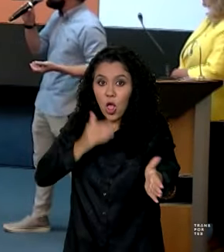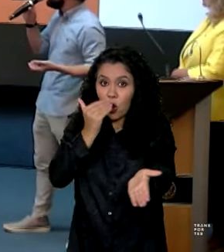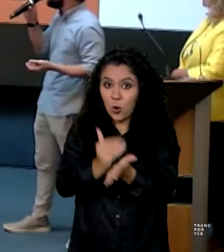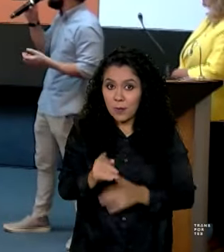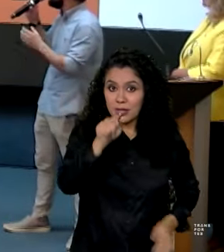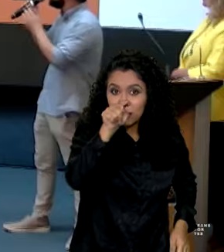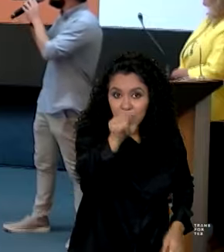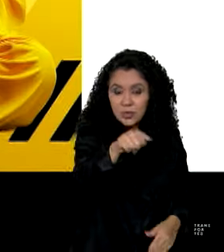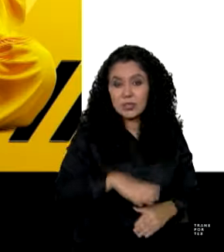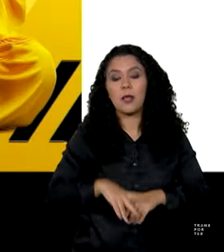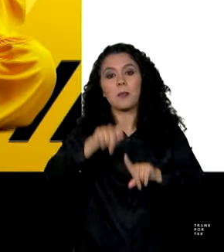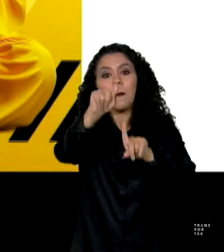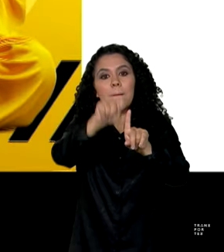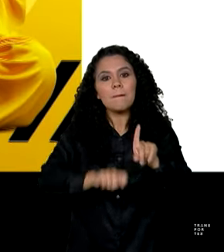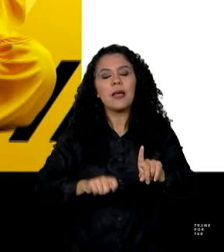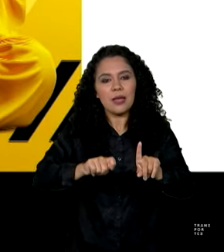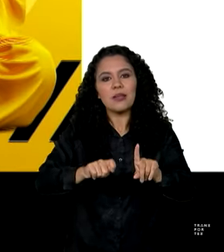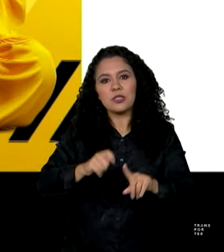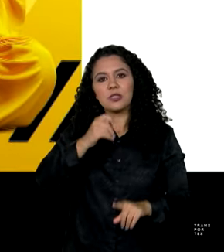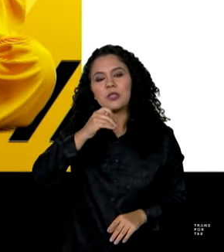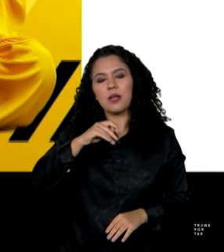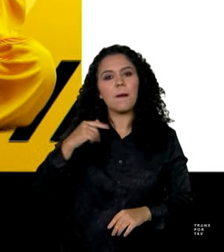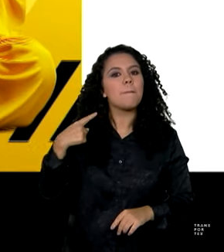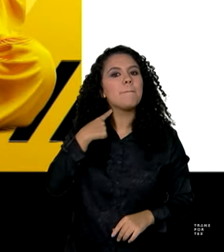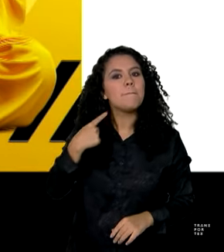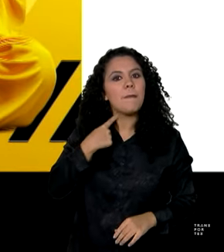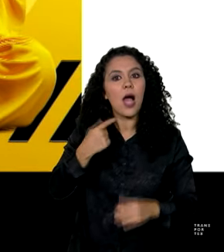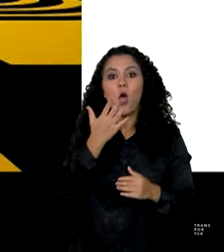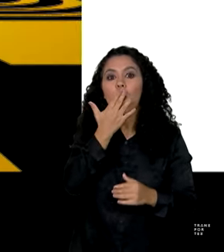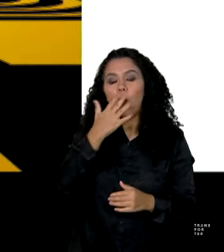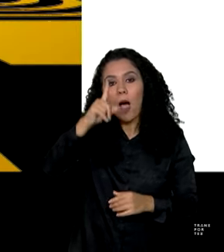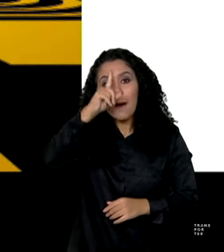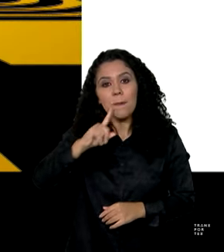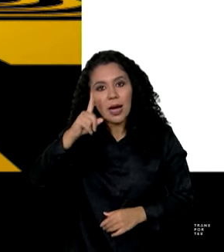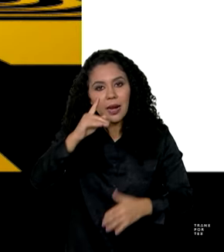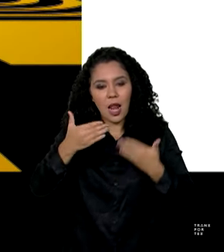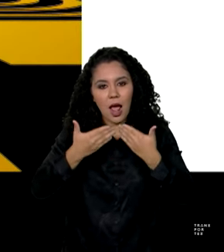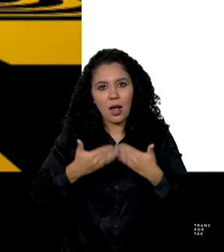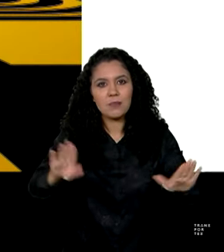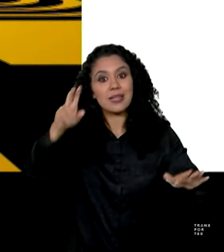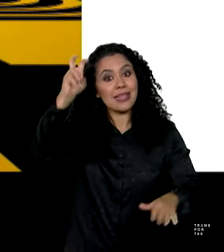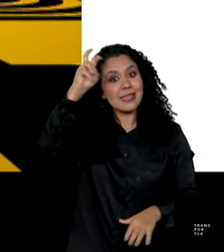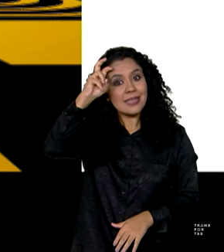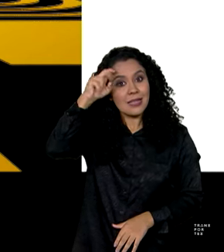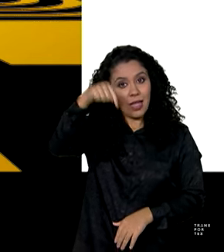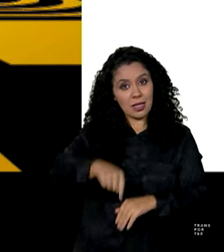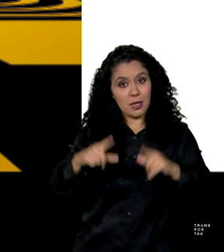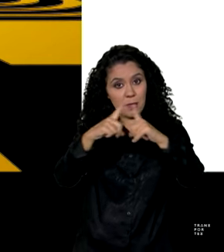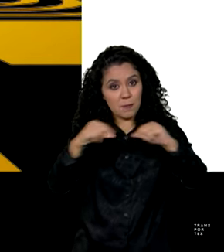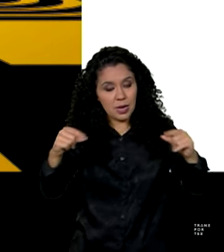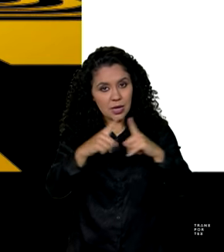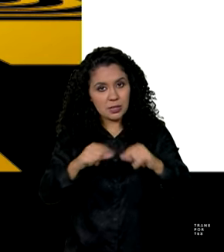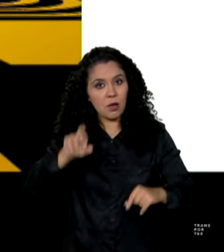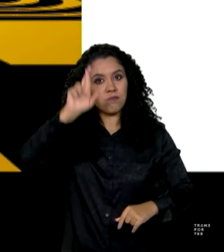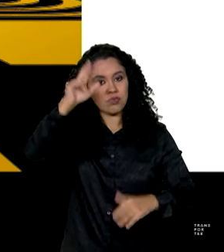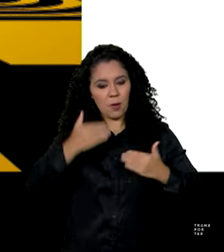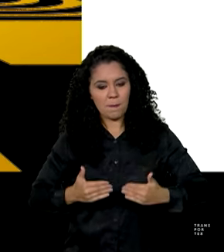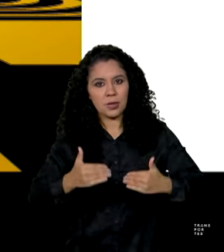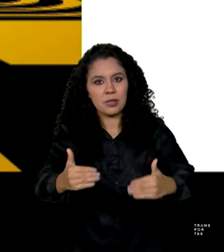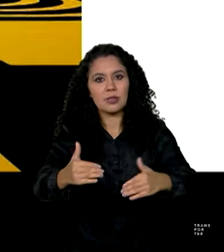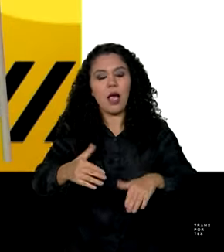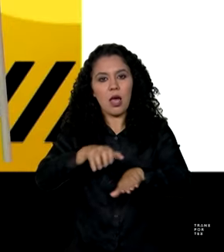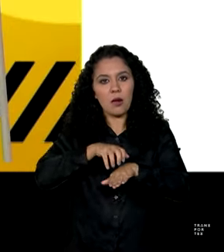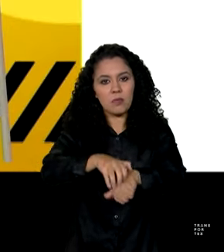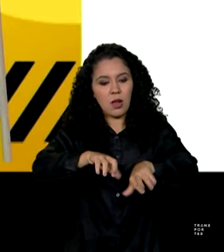campanha Maio Amarelo foi lançada nesta quinta-feira em Brasília. Coordenada pelo Ministério dos Transportes, por meio da